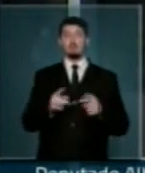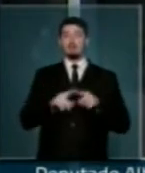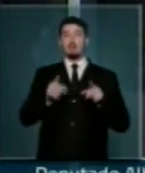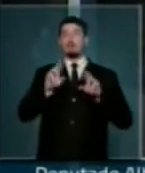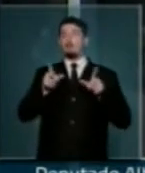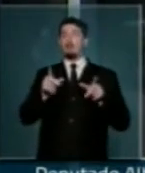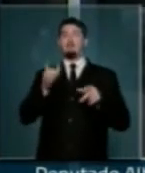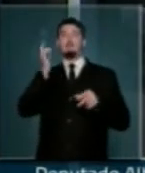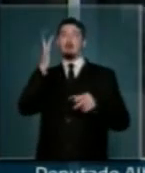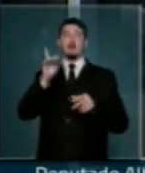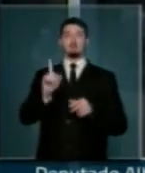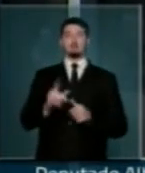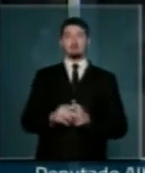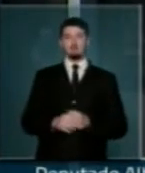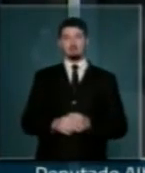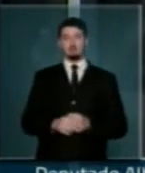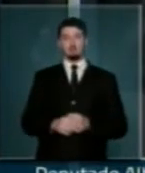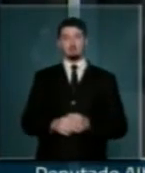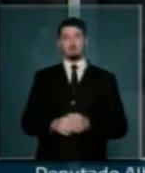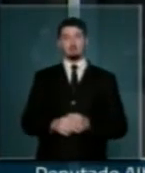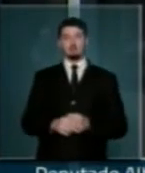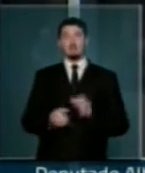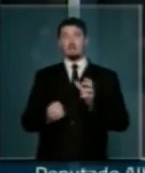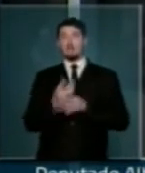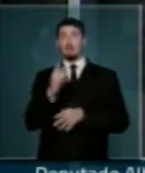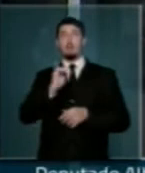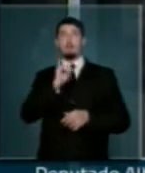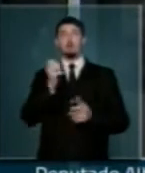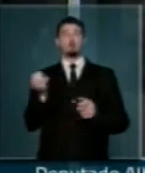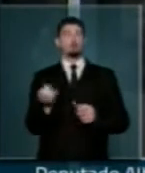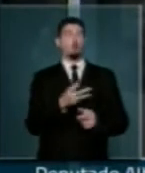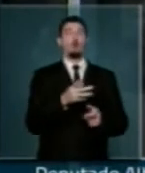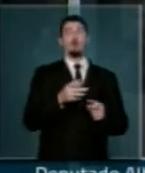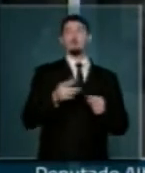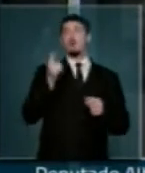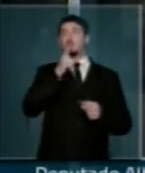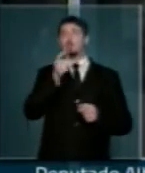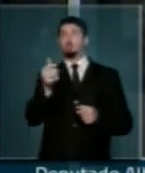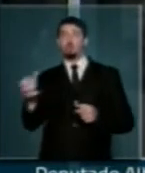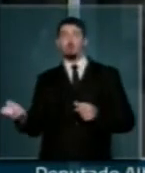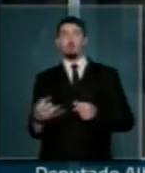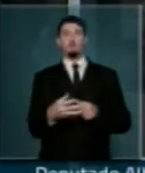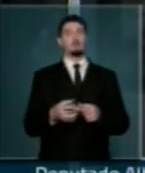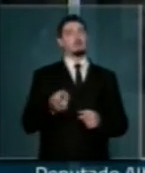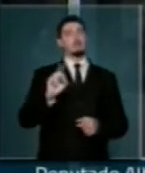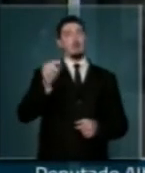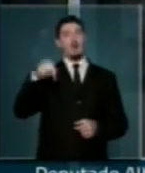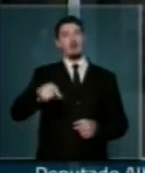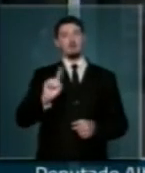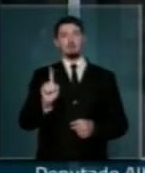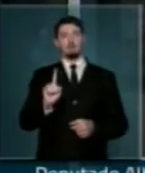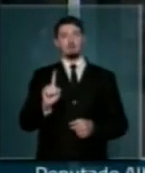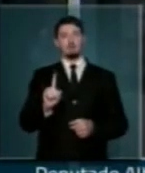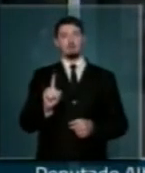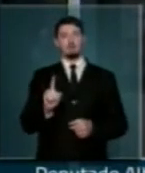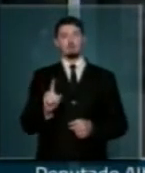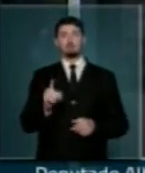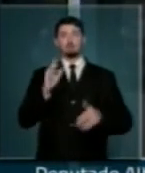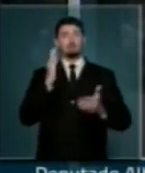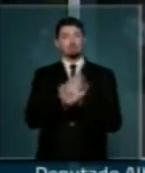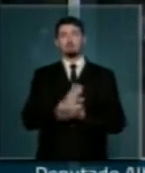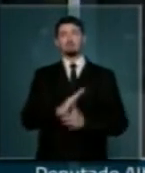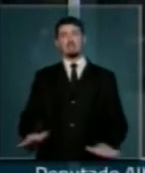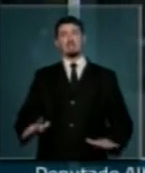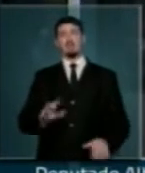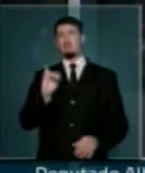maneira que se acha fácil. Cria-se um novo imposto para se arranjar recurso para isso. Aqui não. Não se pode. Chega. A